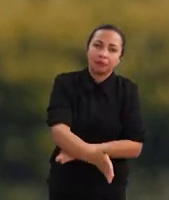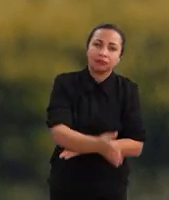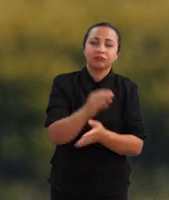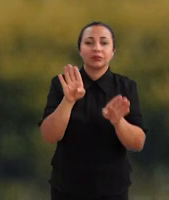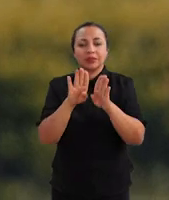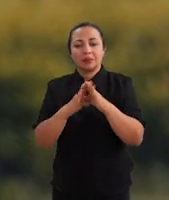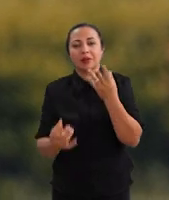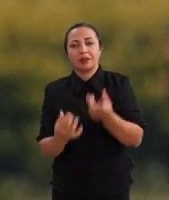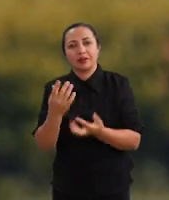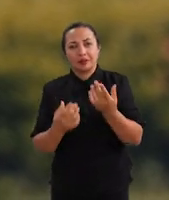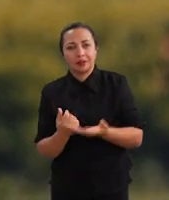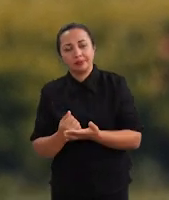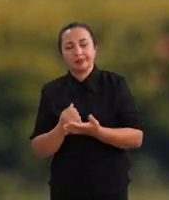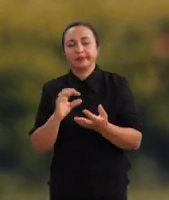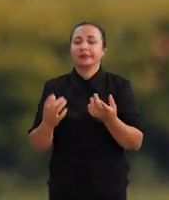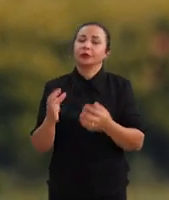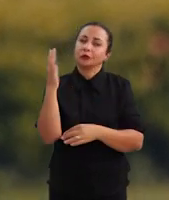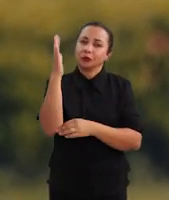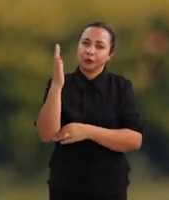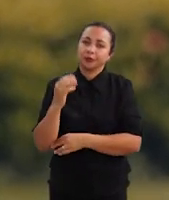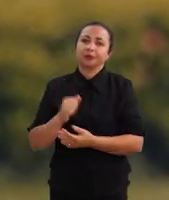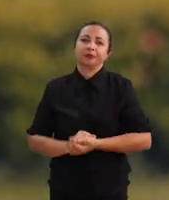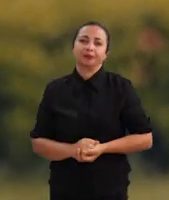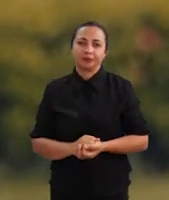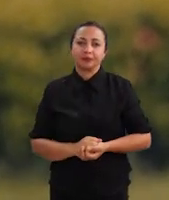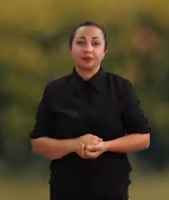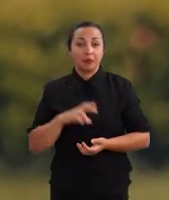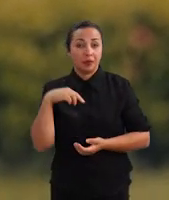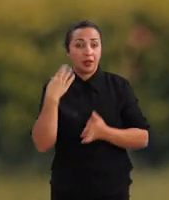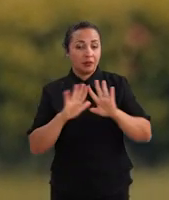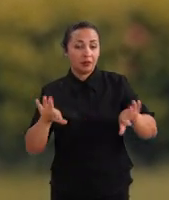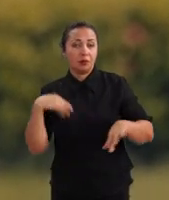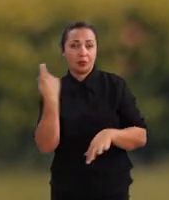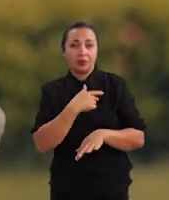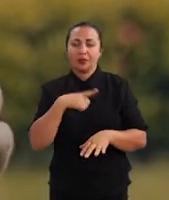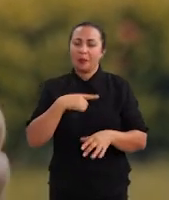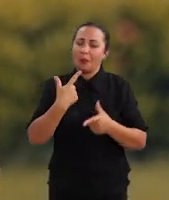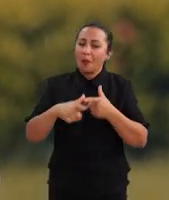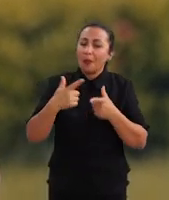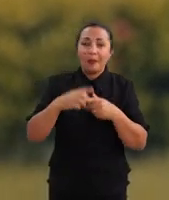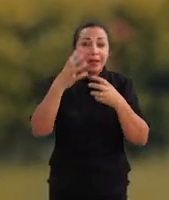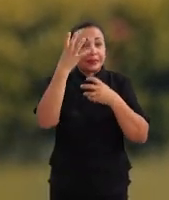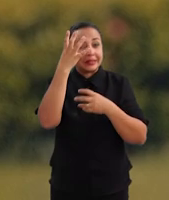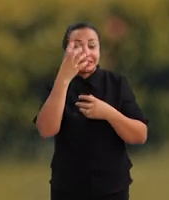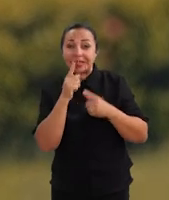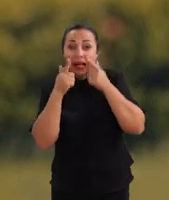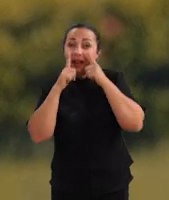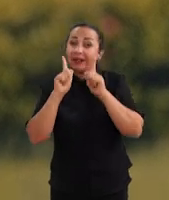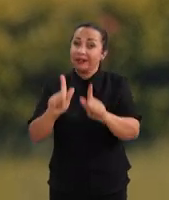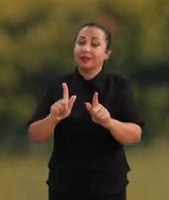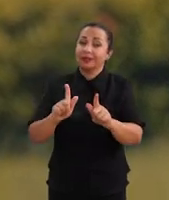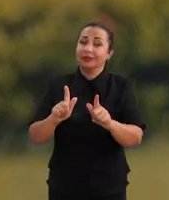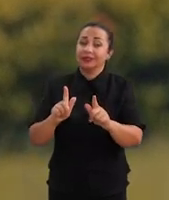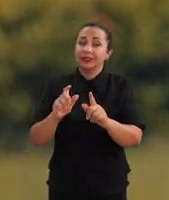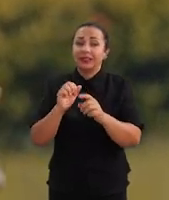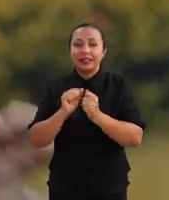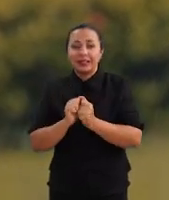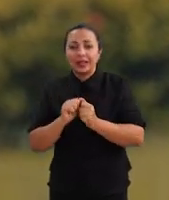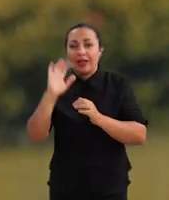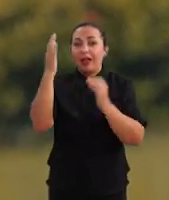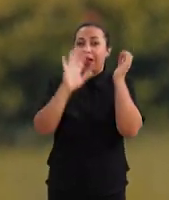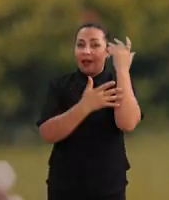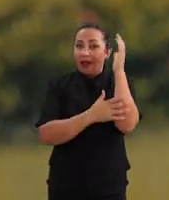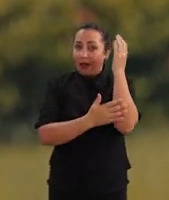com atividades de queima e de incêndios florestais. Então nós temos um problema muito sério, que é justamente essa associação,